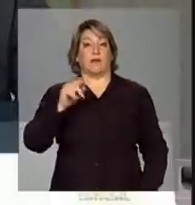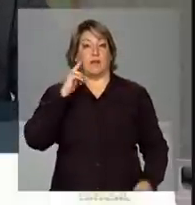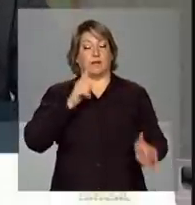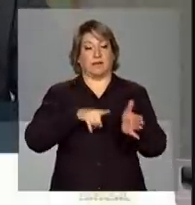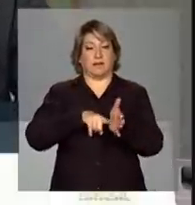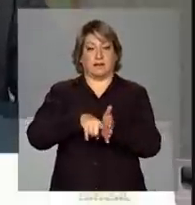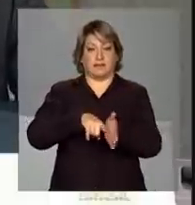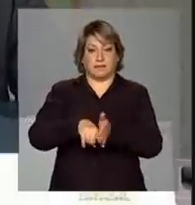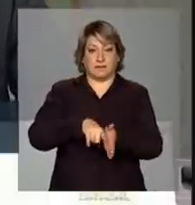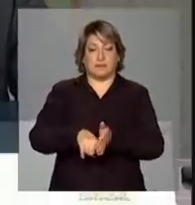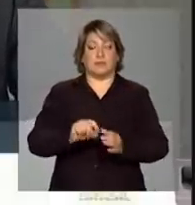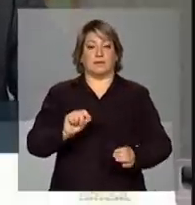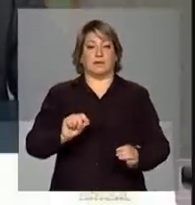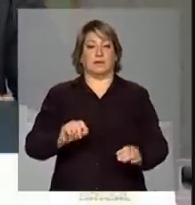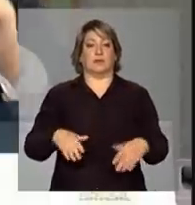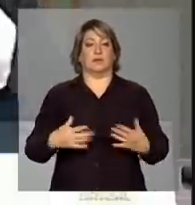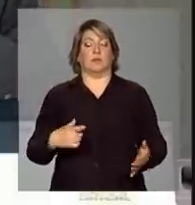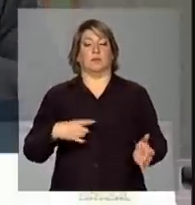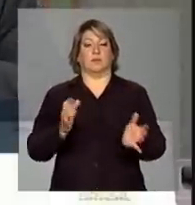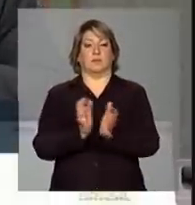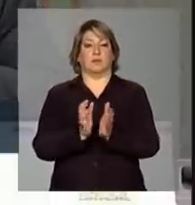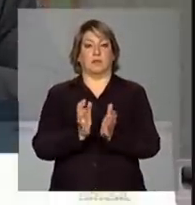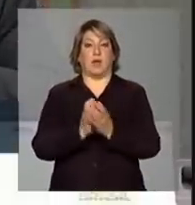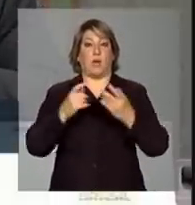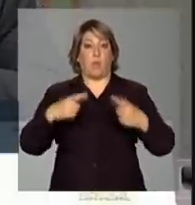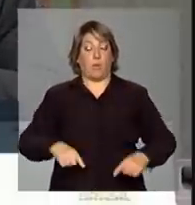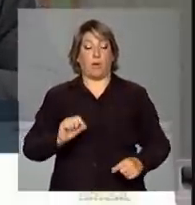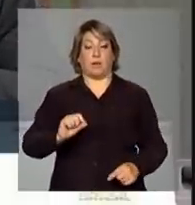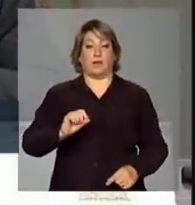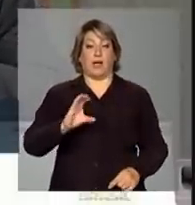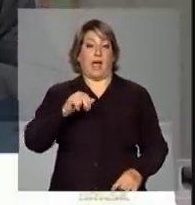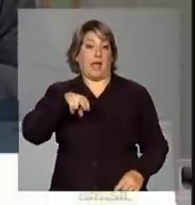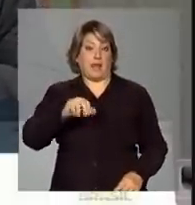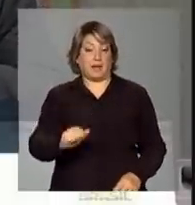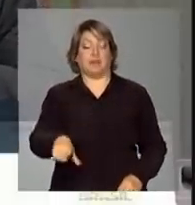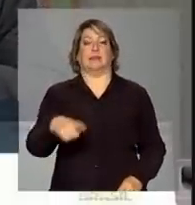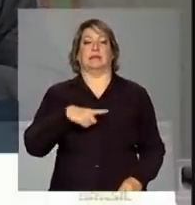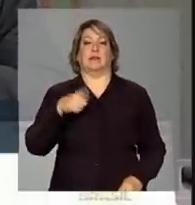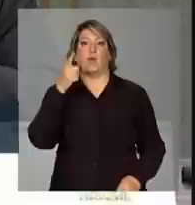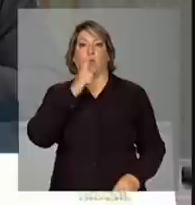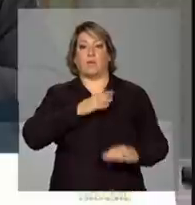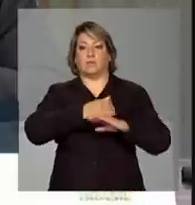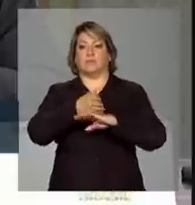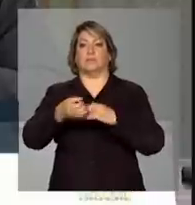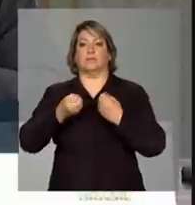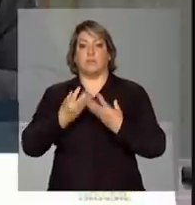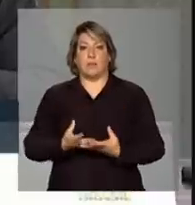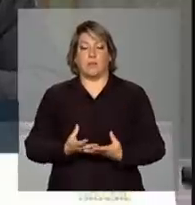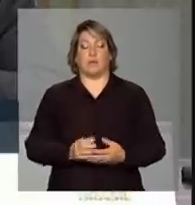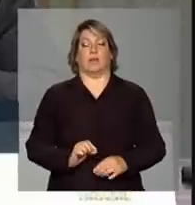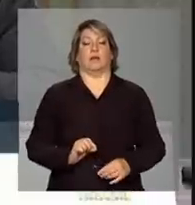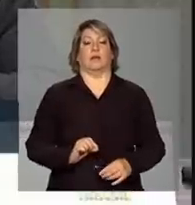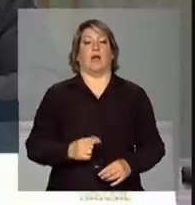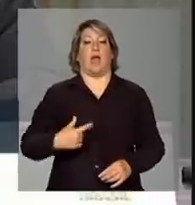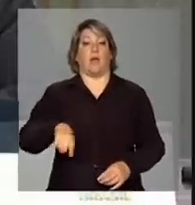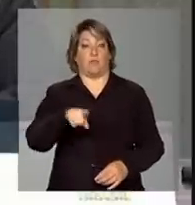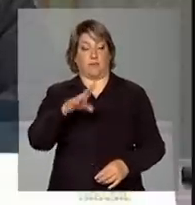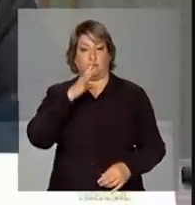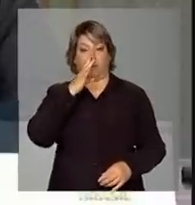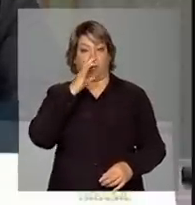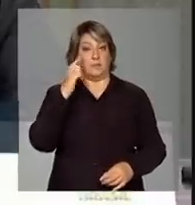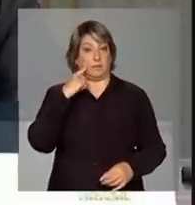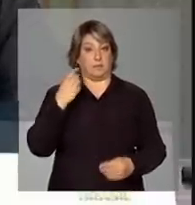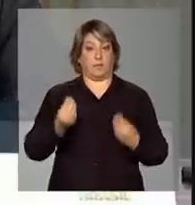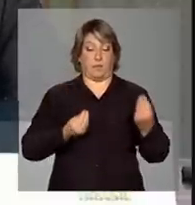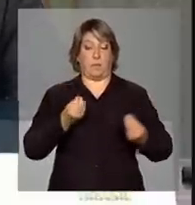com os texos, onde a cana-de-açúcar penetrou. Então, é um aspecto bastante interessante, que vocês vão tomar conhecimento